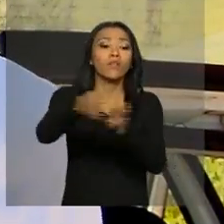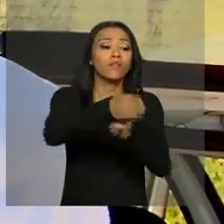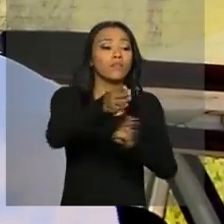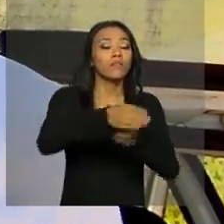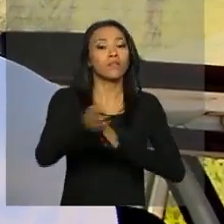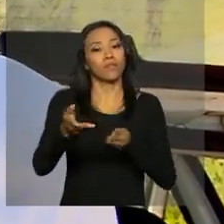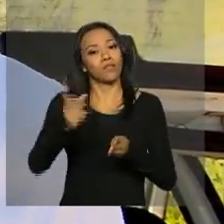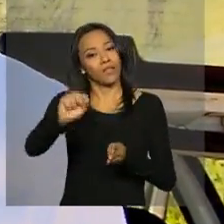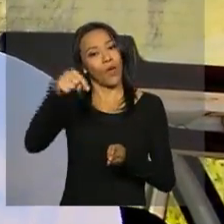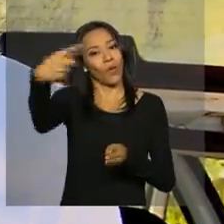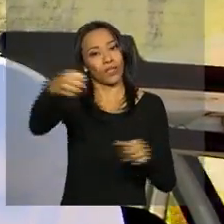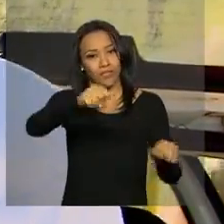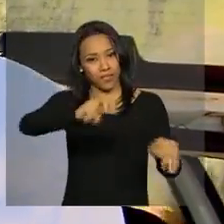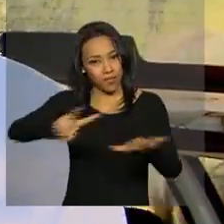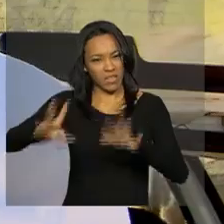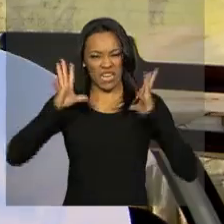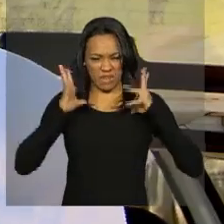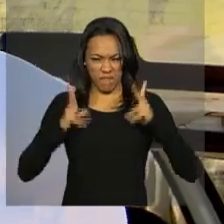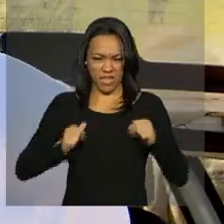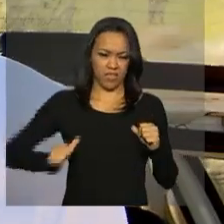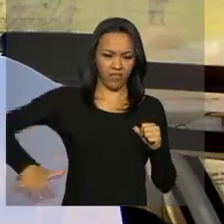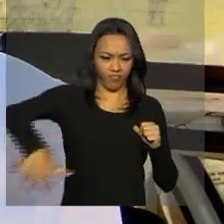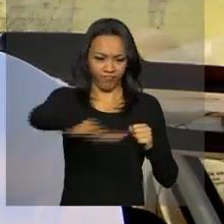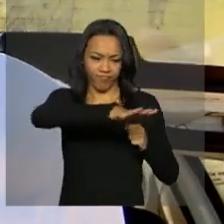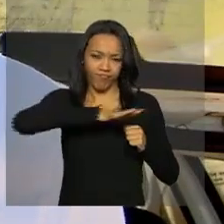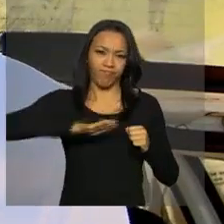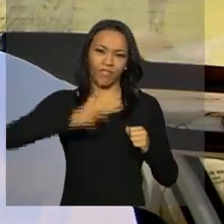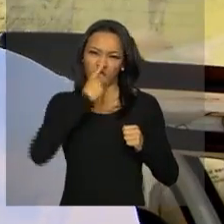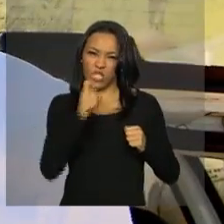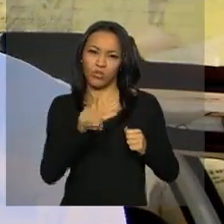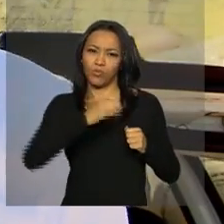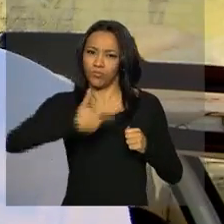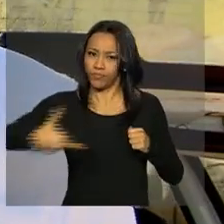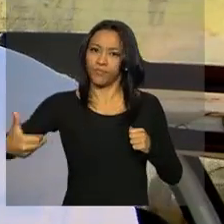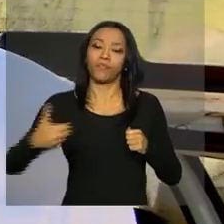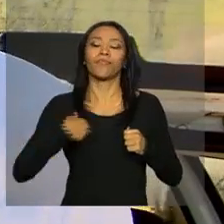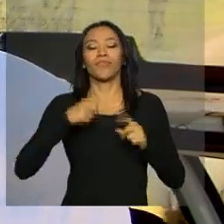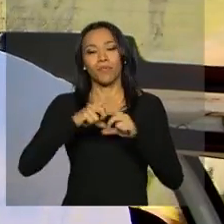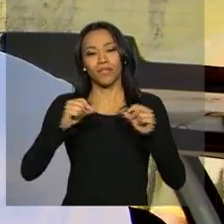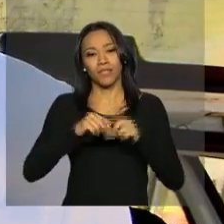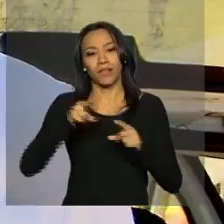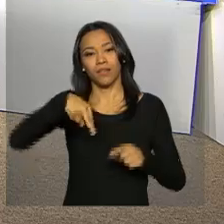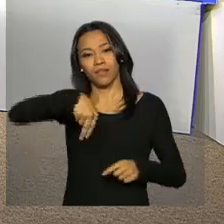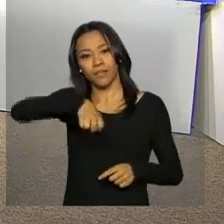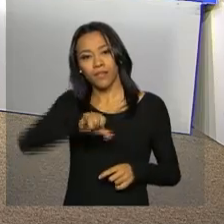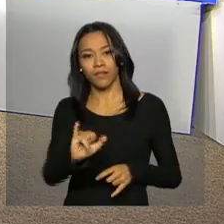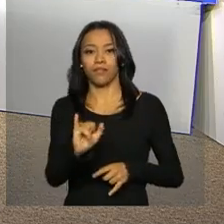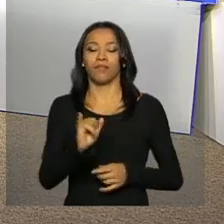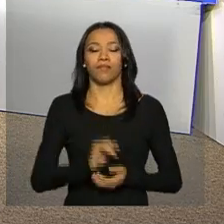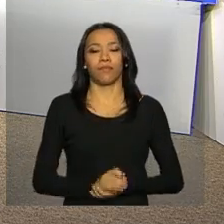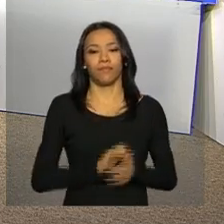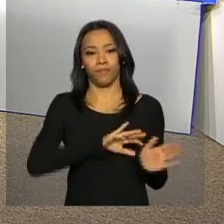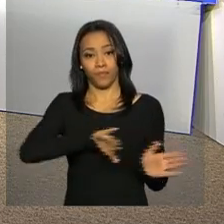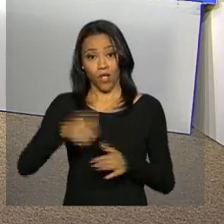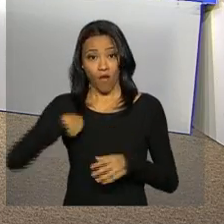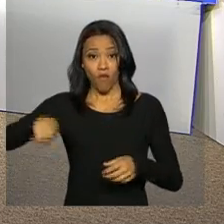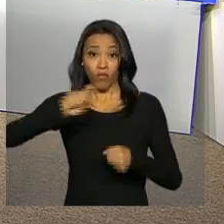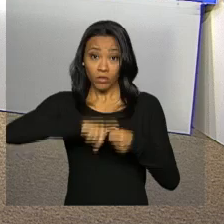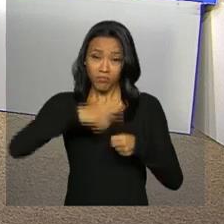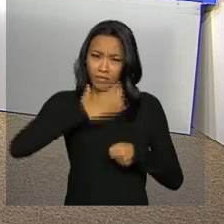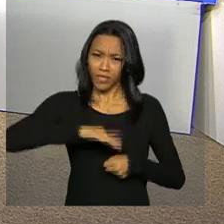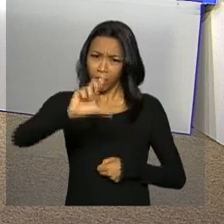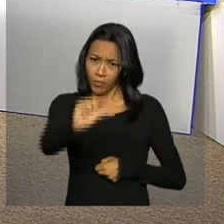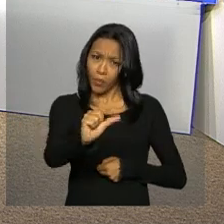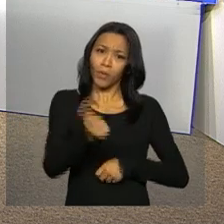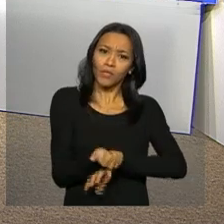mas na semana que vem haverá limpeza e recolhimento de entulhos. De Brasília, Ney Pereira Voltamos daqui a pouco, ao